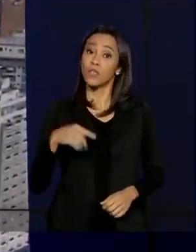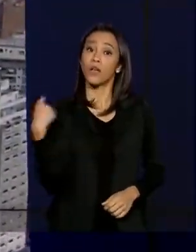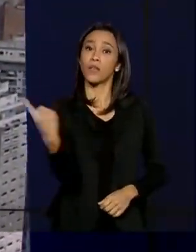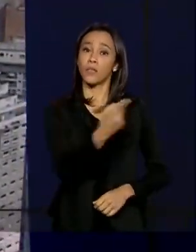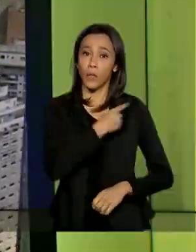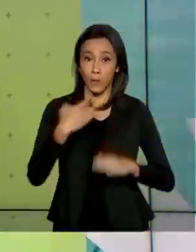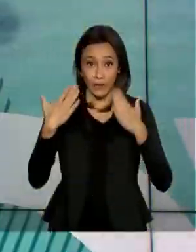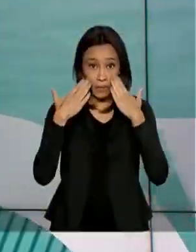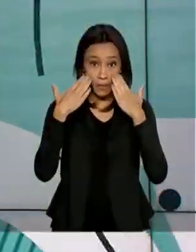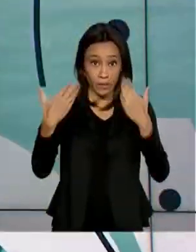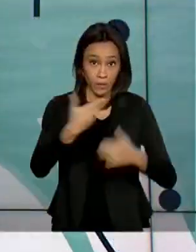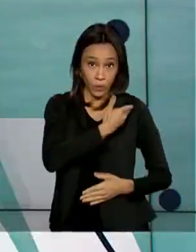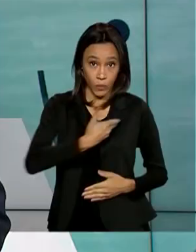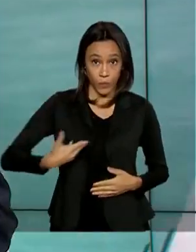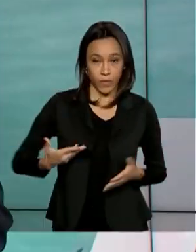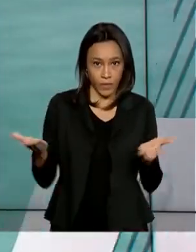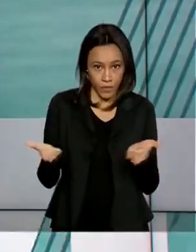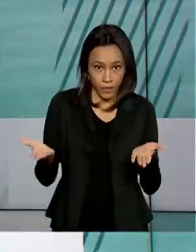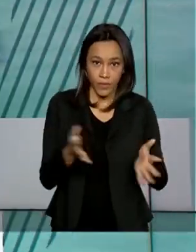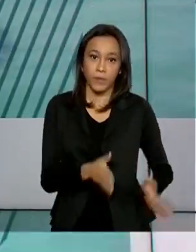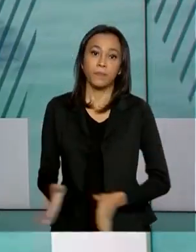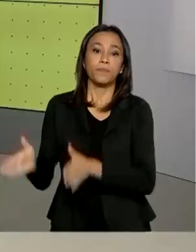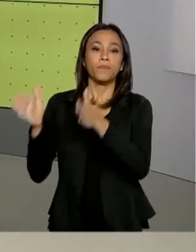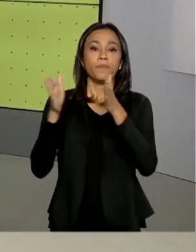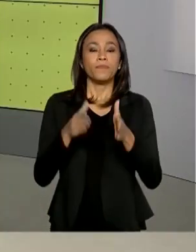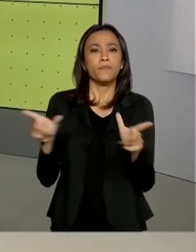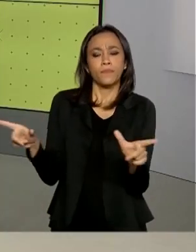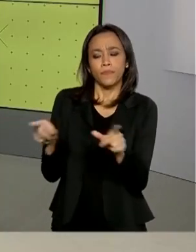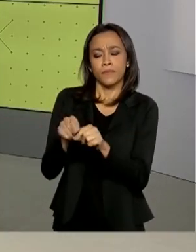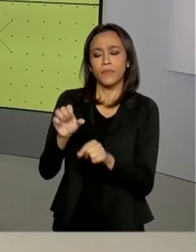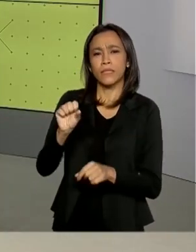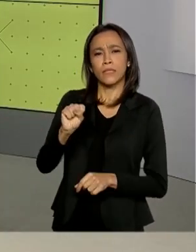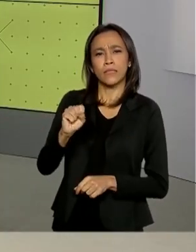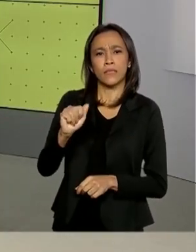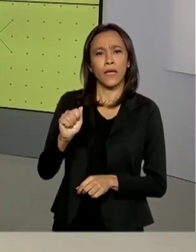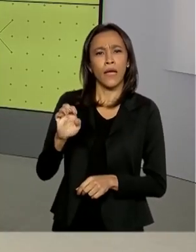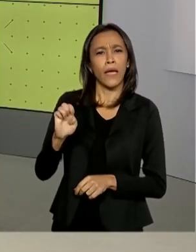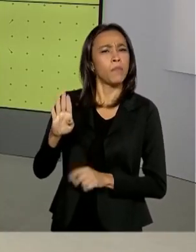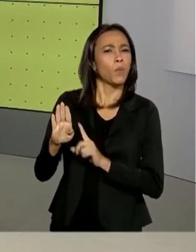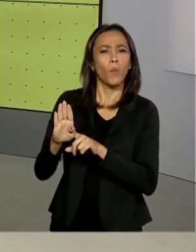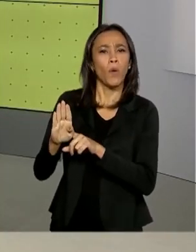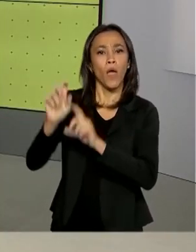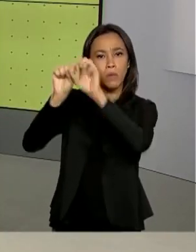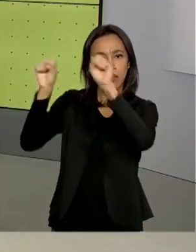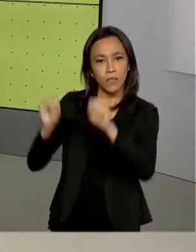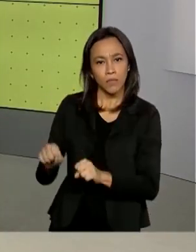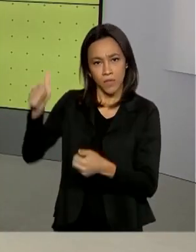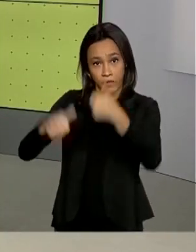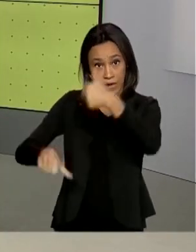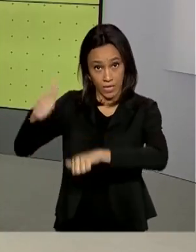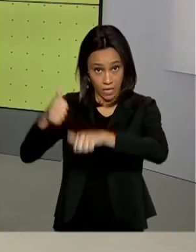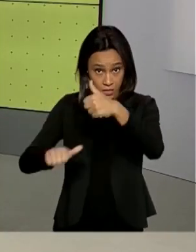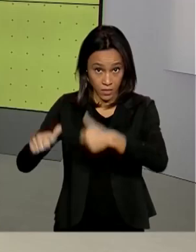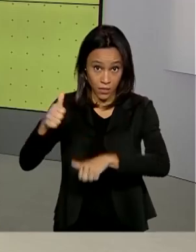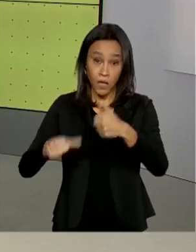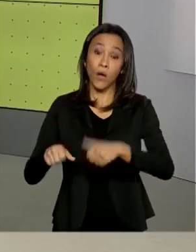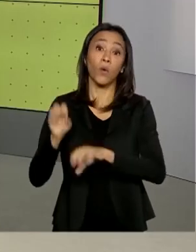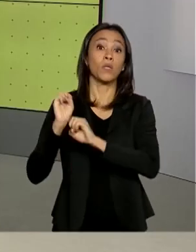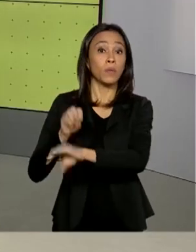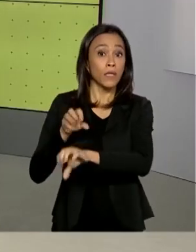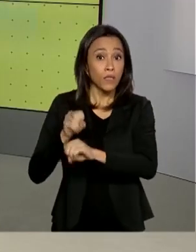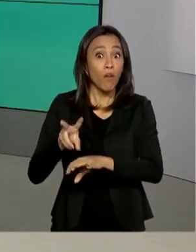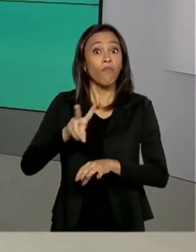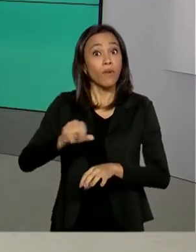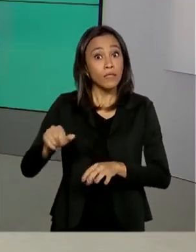...mais um governo agora. O Saeb Sistema de Avaliação da Educação Básica será ampliado e